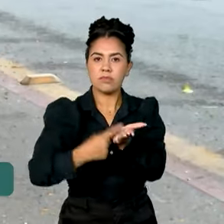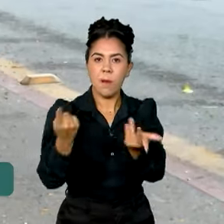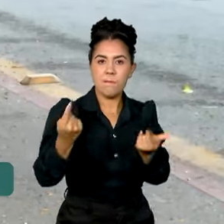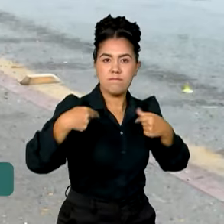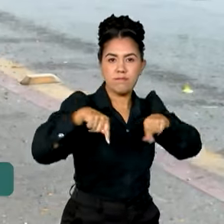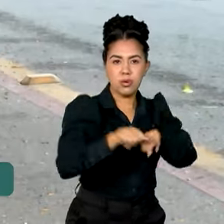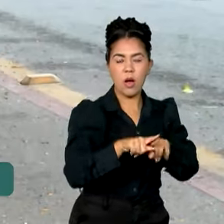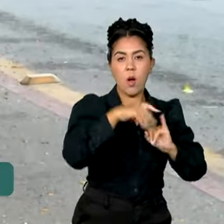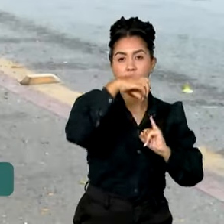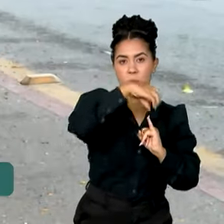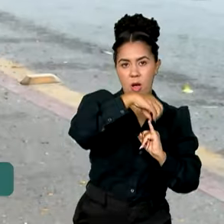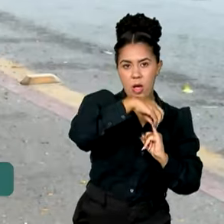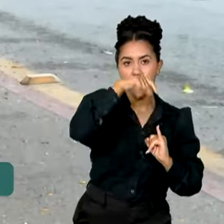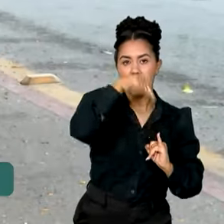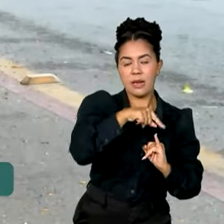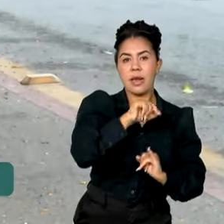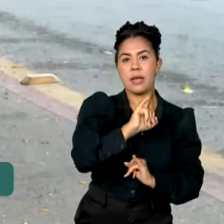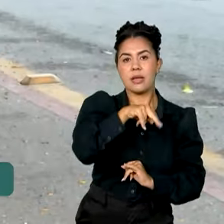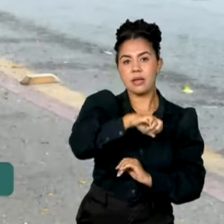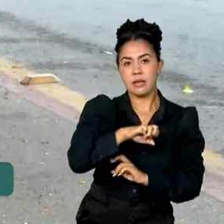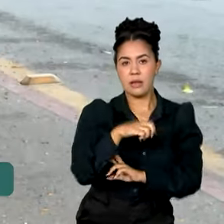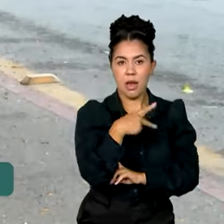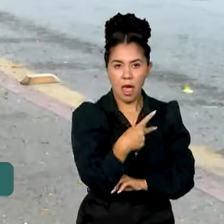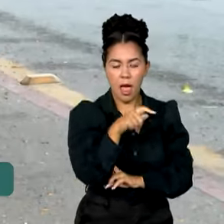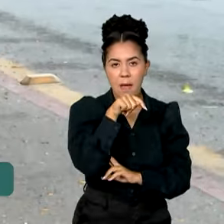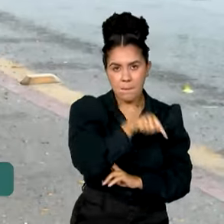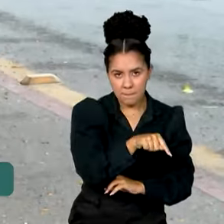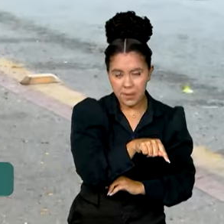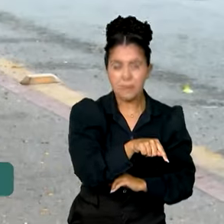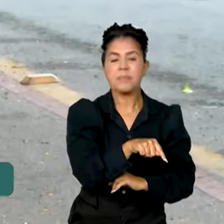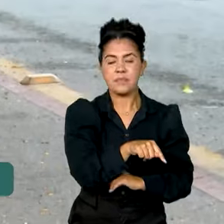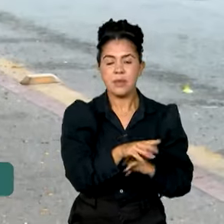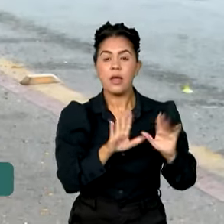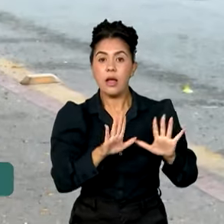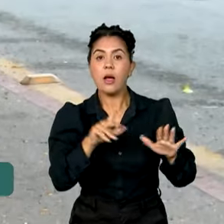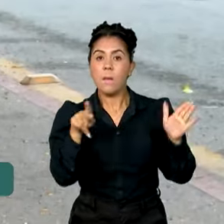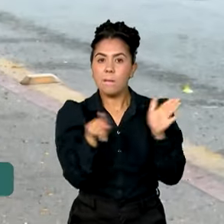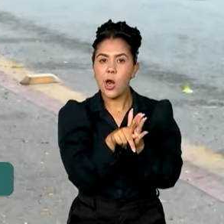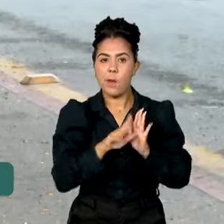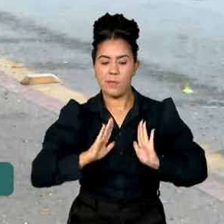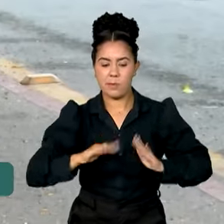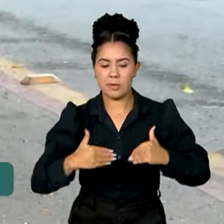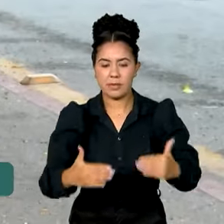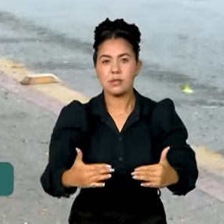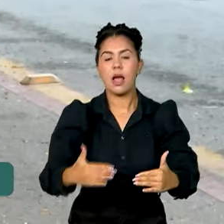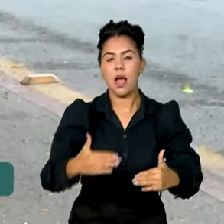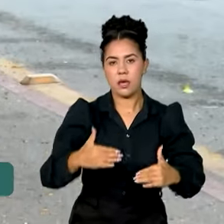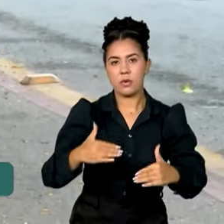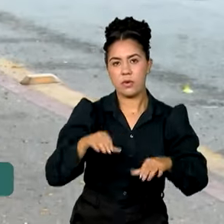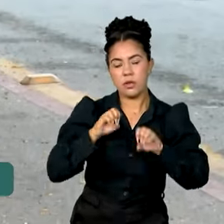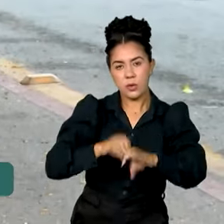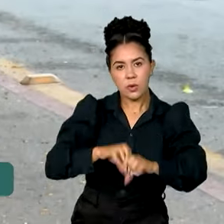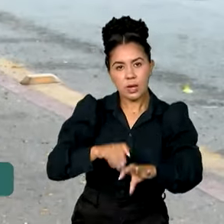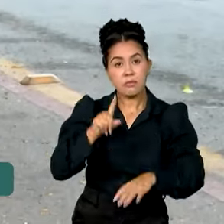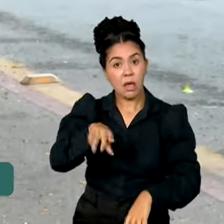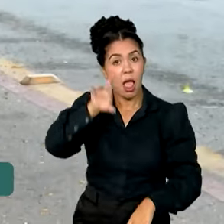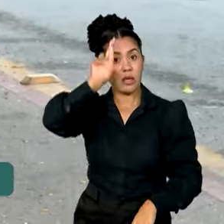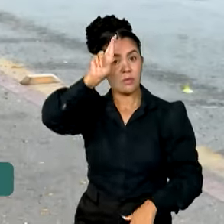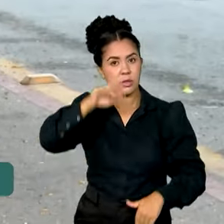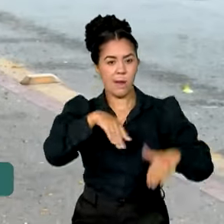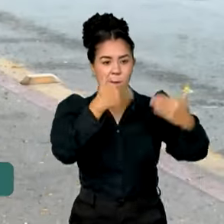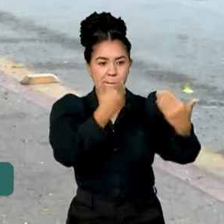INEP, o Instituto de Estudos e Pesquisas Educacionais, Anísio Teixeira, do Ministério da Educação, responsável pelo exame.